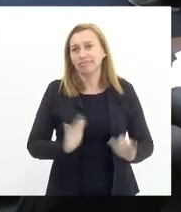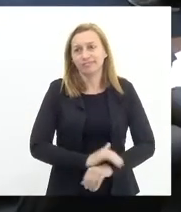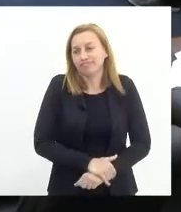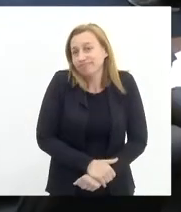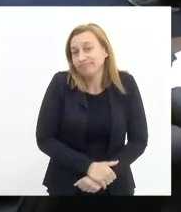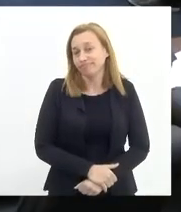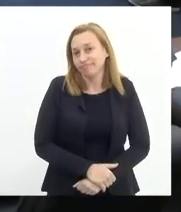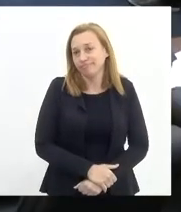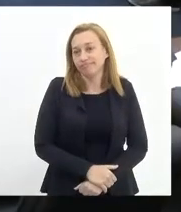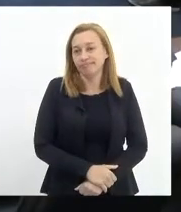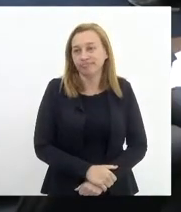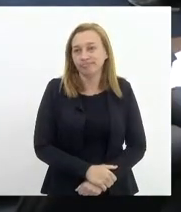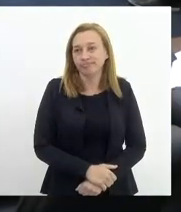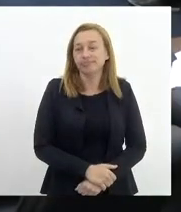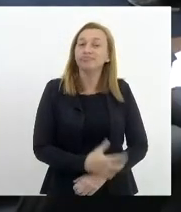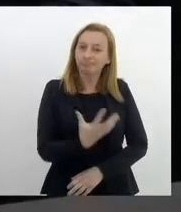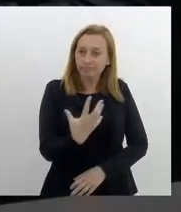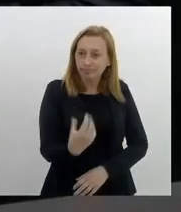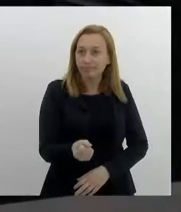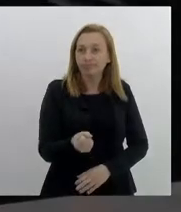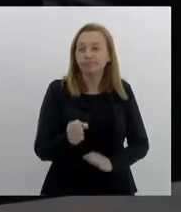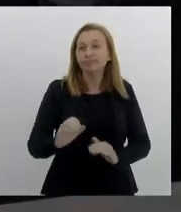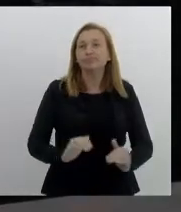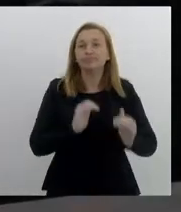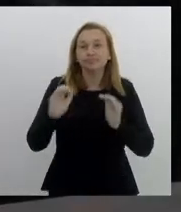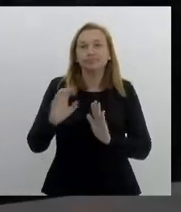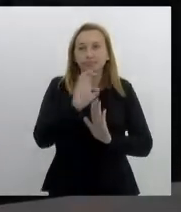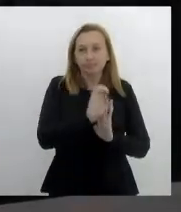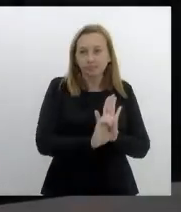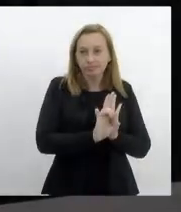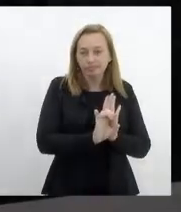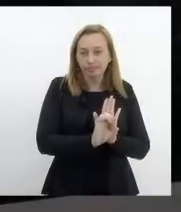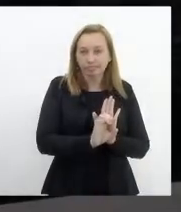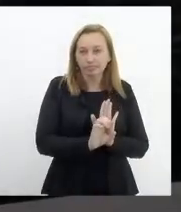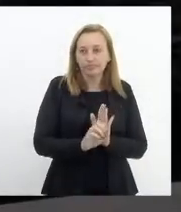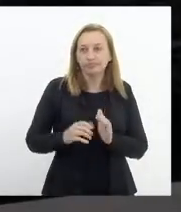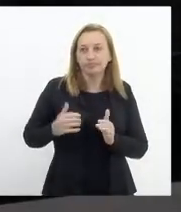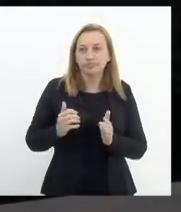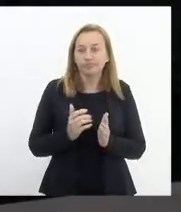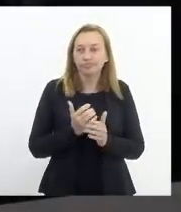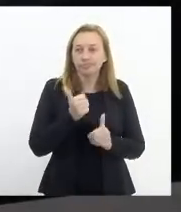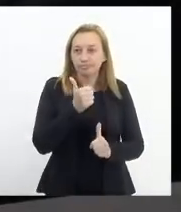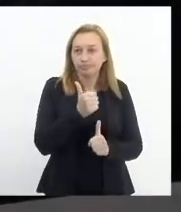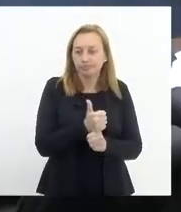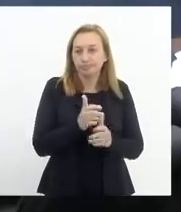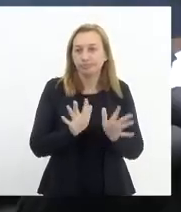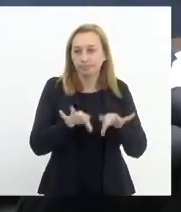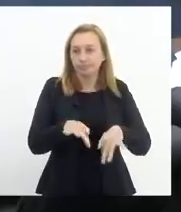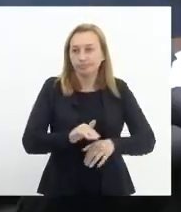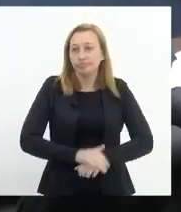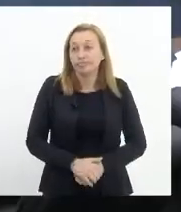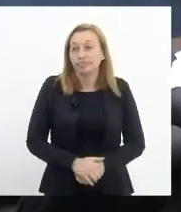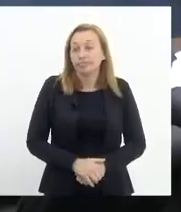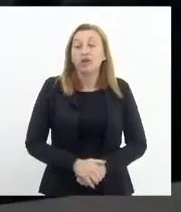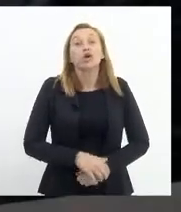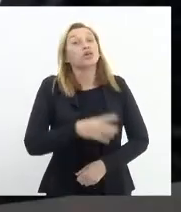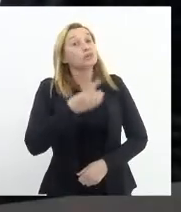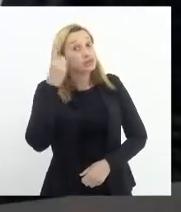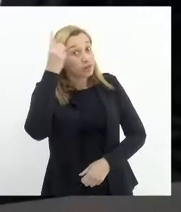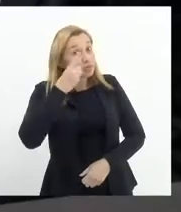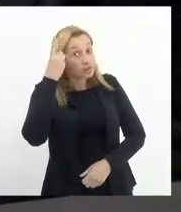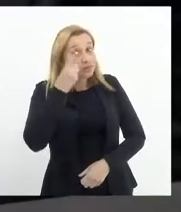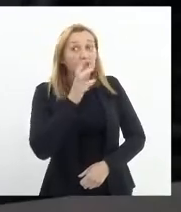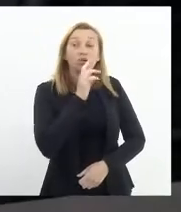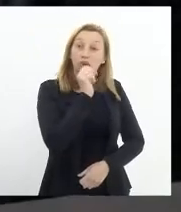O parecer é favorável com o sub-emenda concluindo para o substitutivo. Só que o deputado Rodrigo